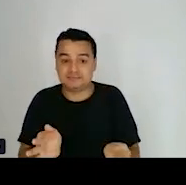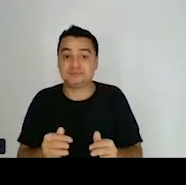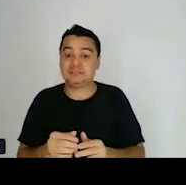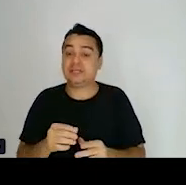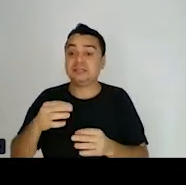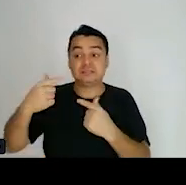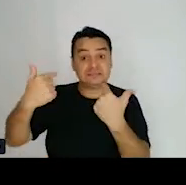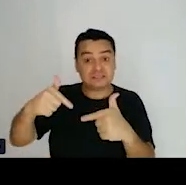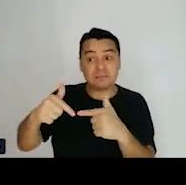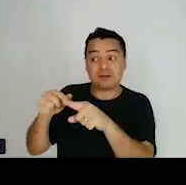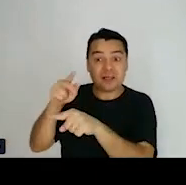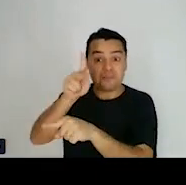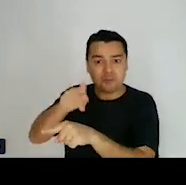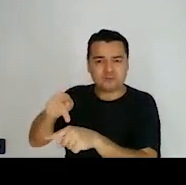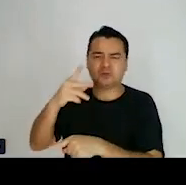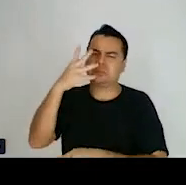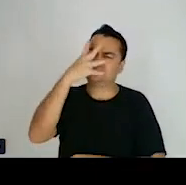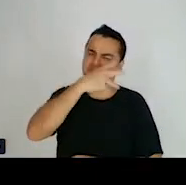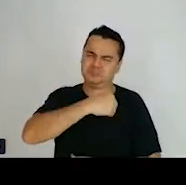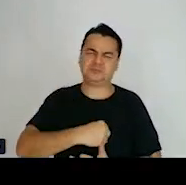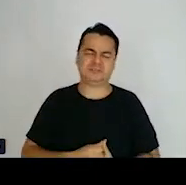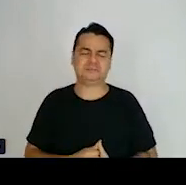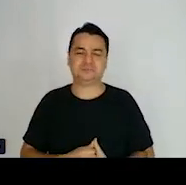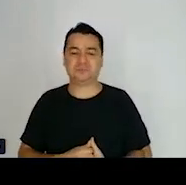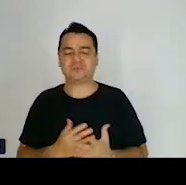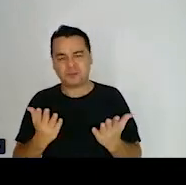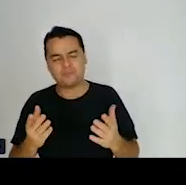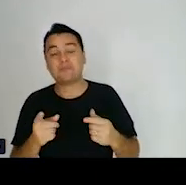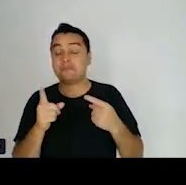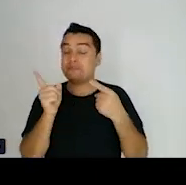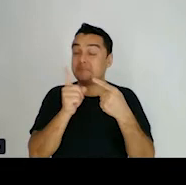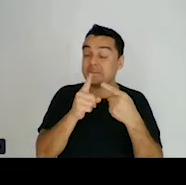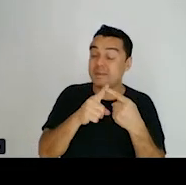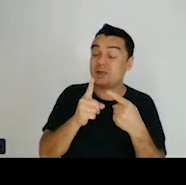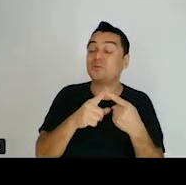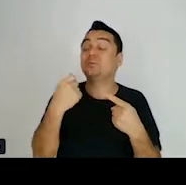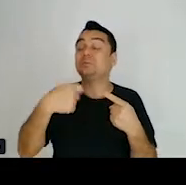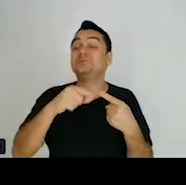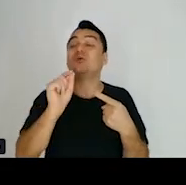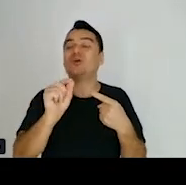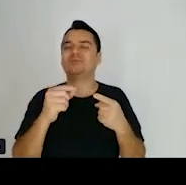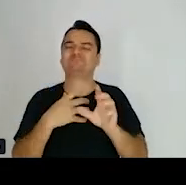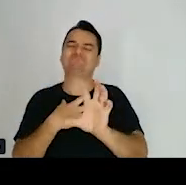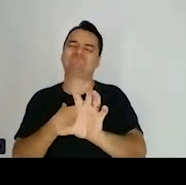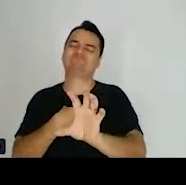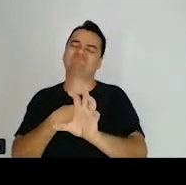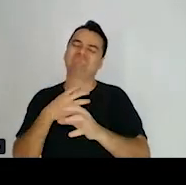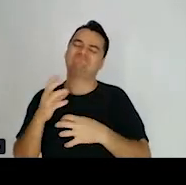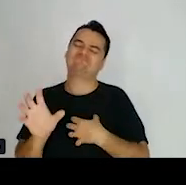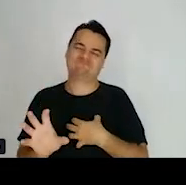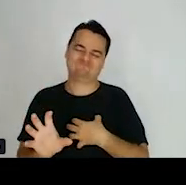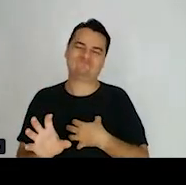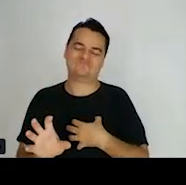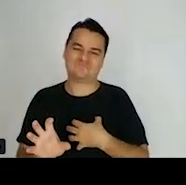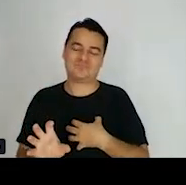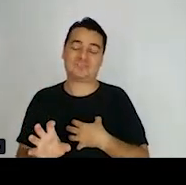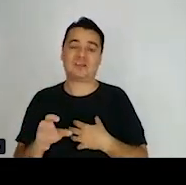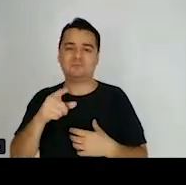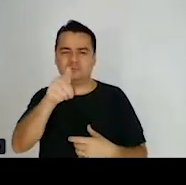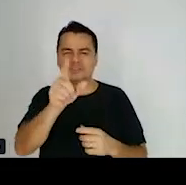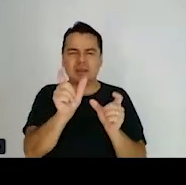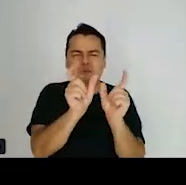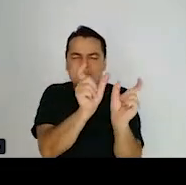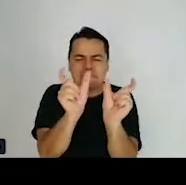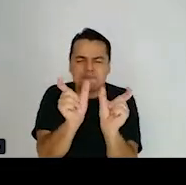Bom, o primeiro passo para a aplicação da linguagem simples é sempre a empatia. A linguagem deve ser sempre a do